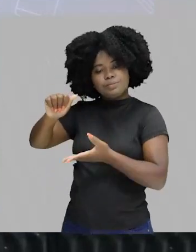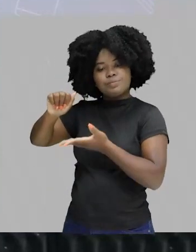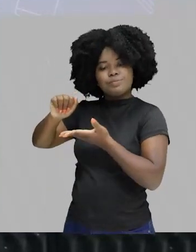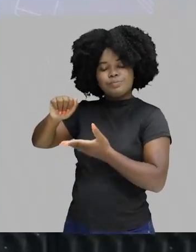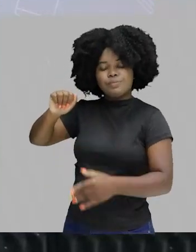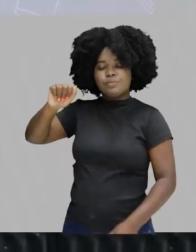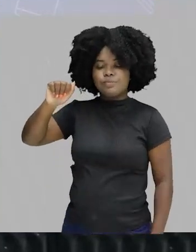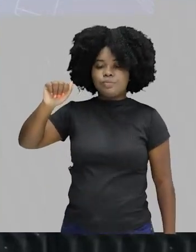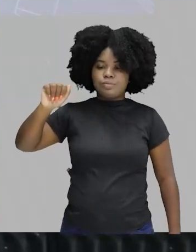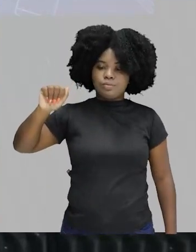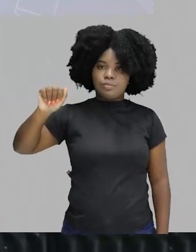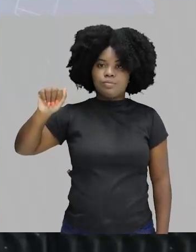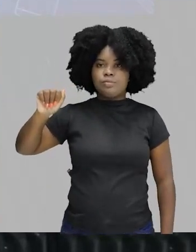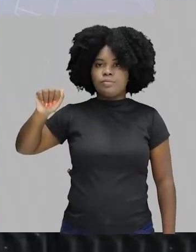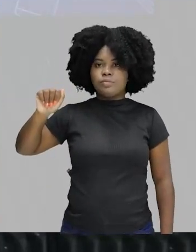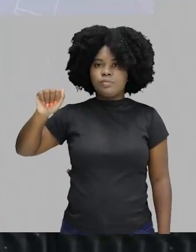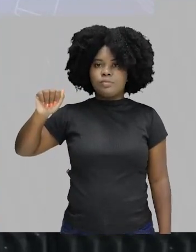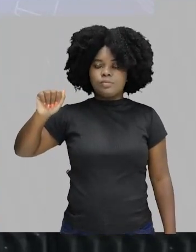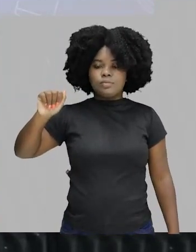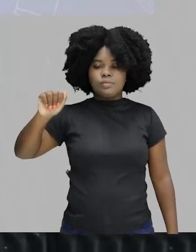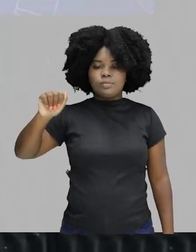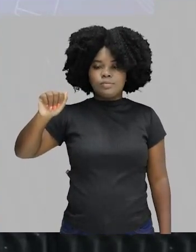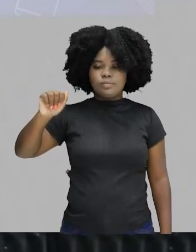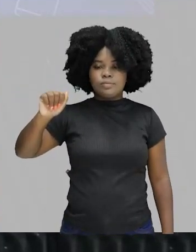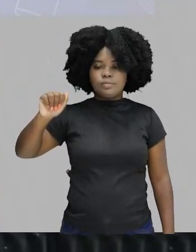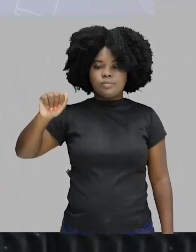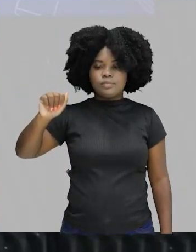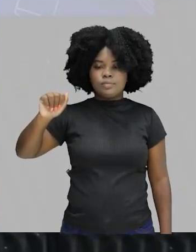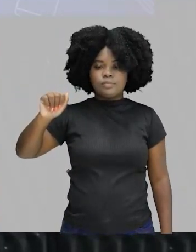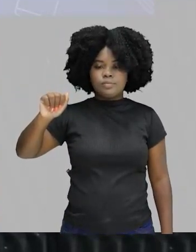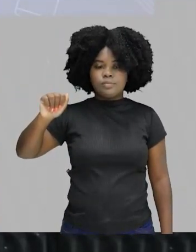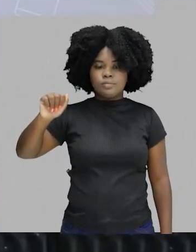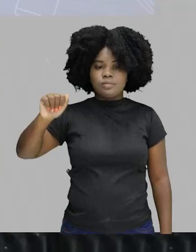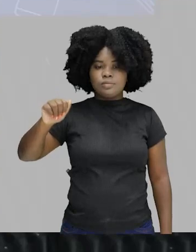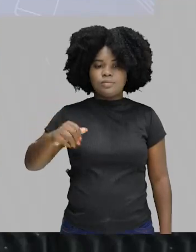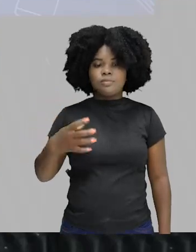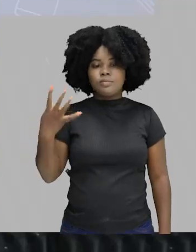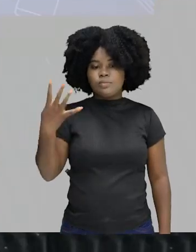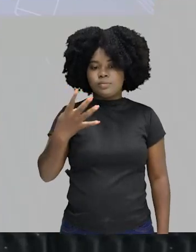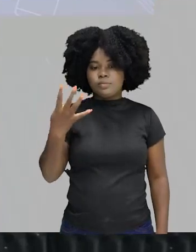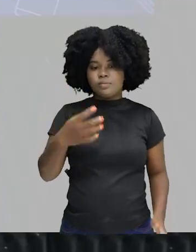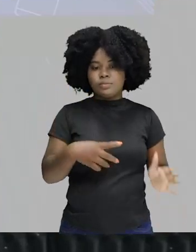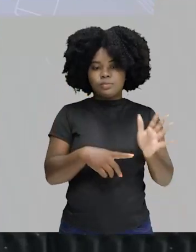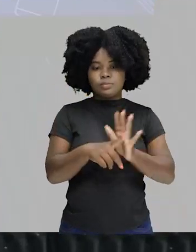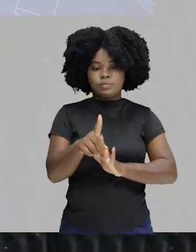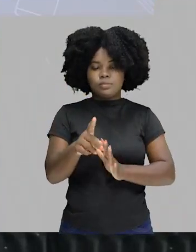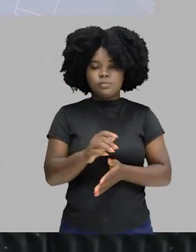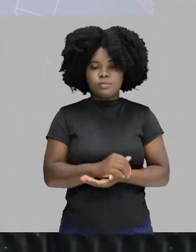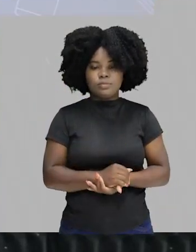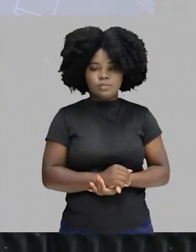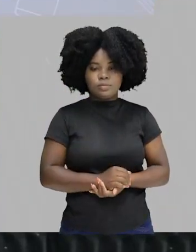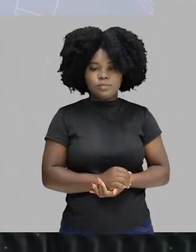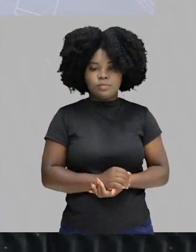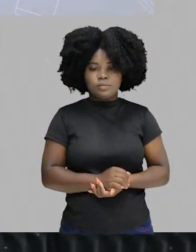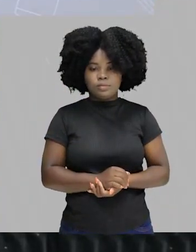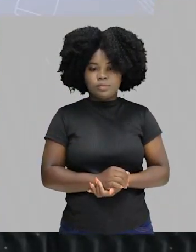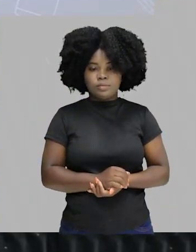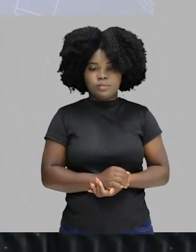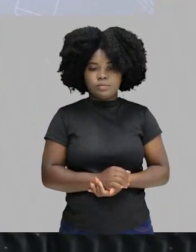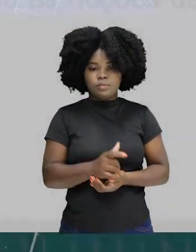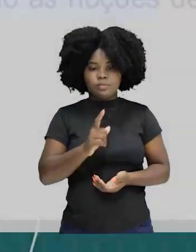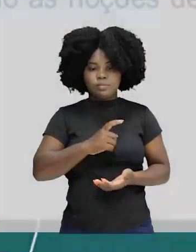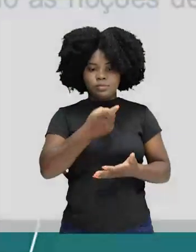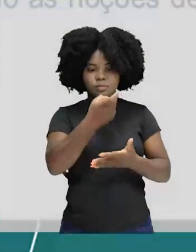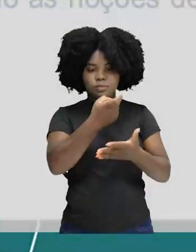marca letra A. Letra A é a nossa resposta. Vamos aqui, perseguindo a próxima questão. A próxima questão, ela traz um